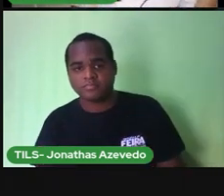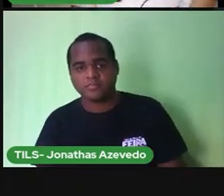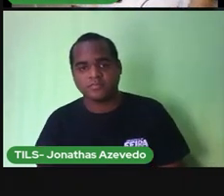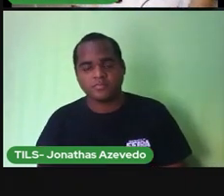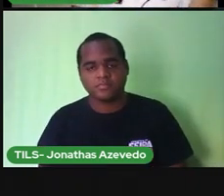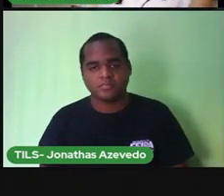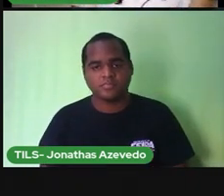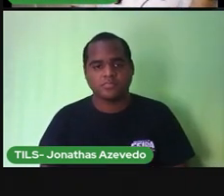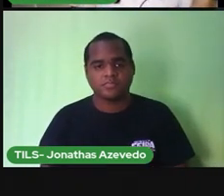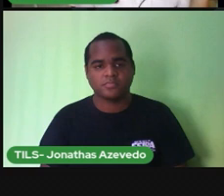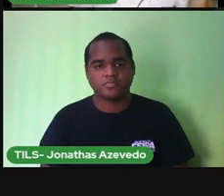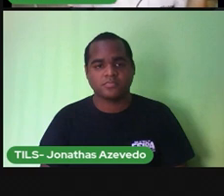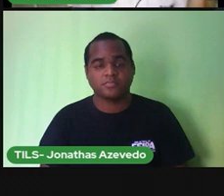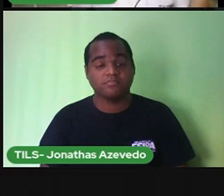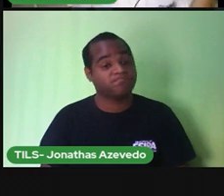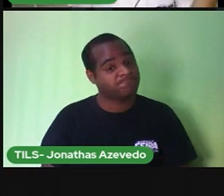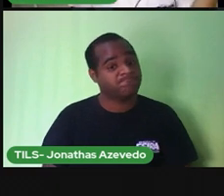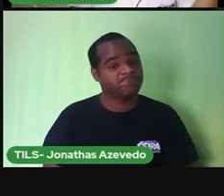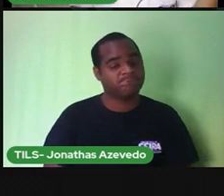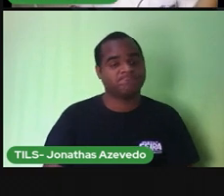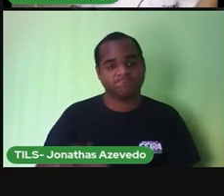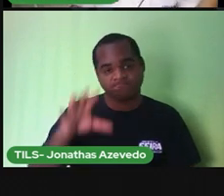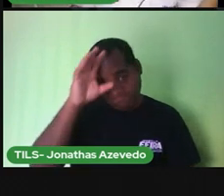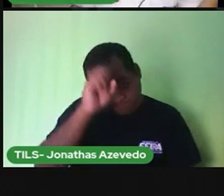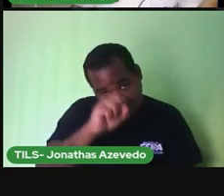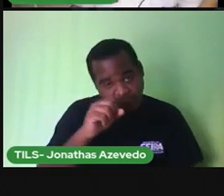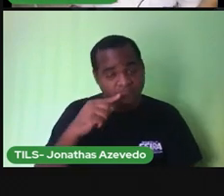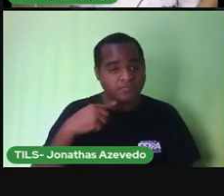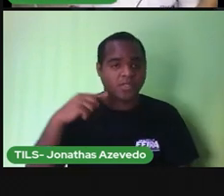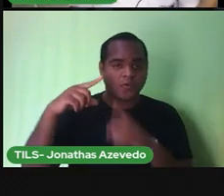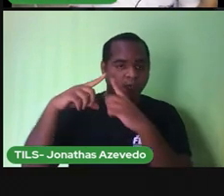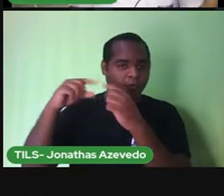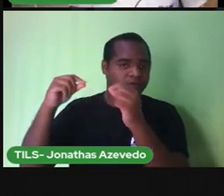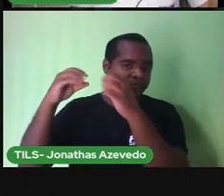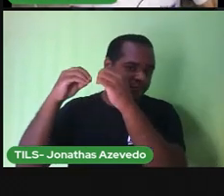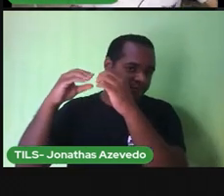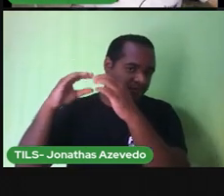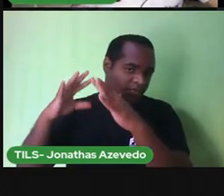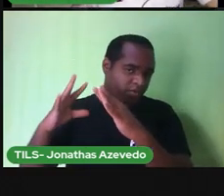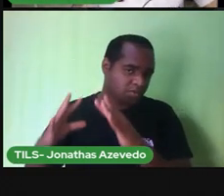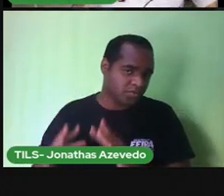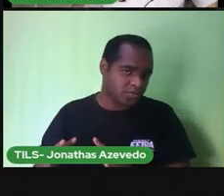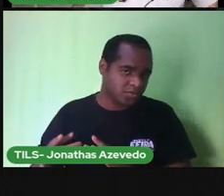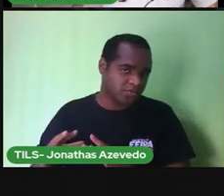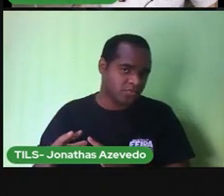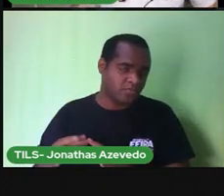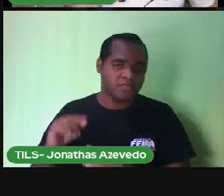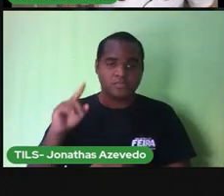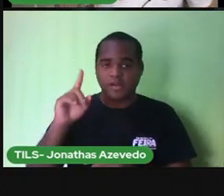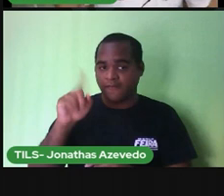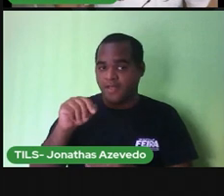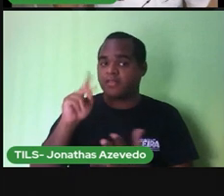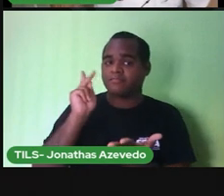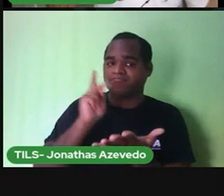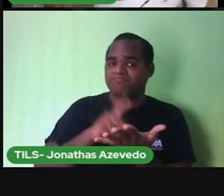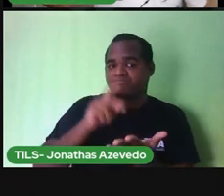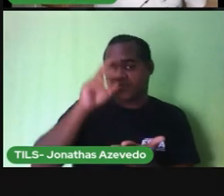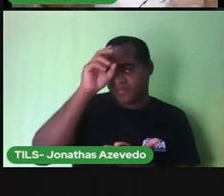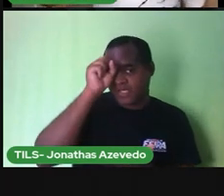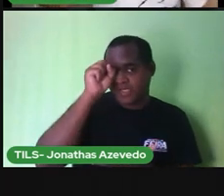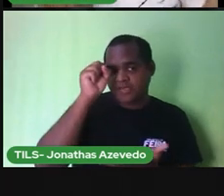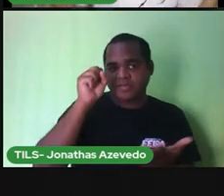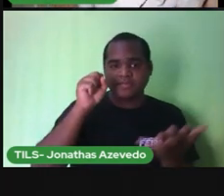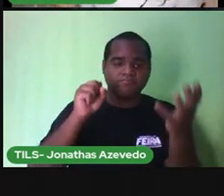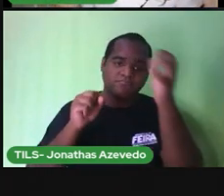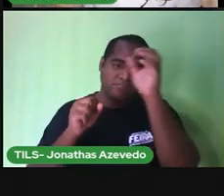Pró, Hélida, eu aprendi que no outono acontece isso, isso